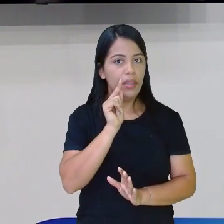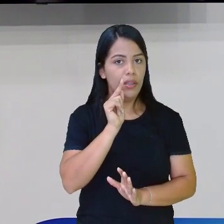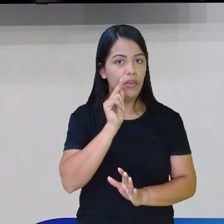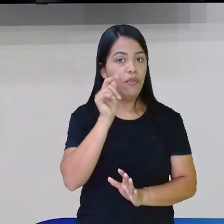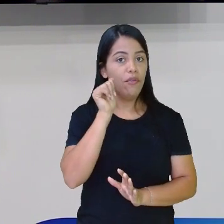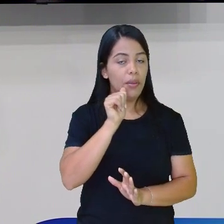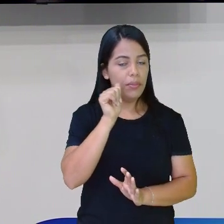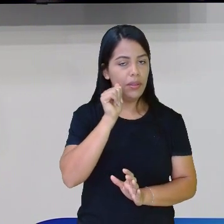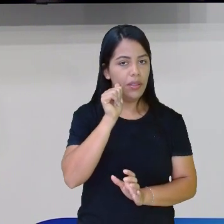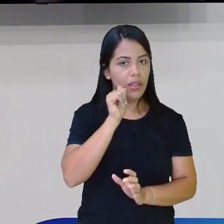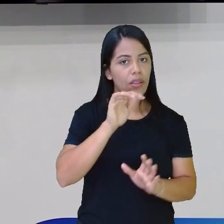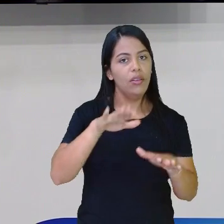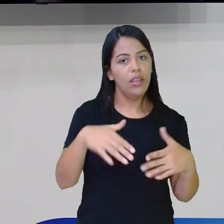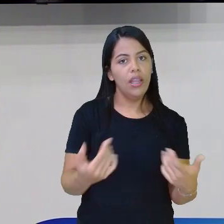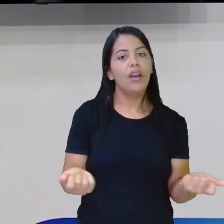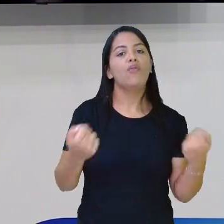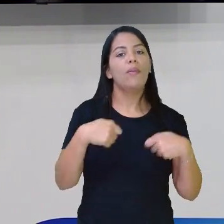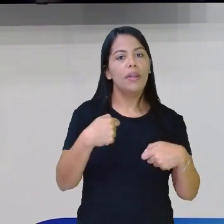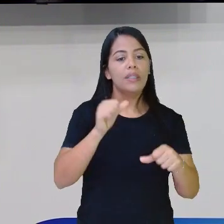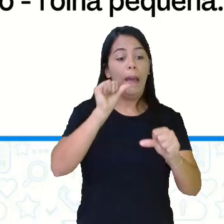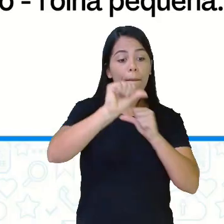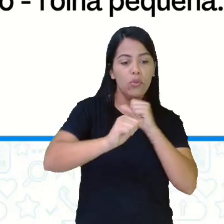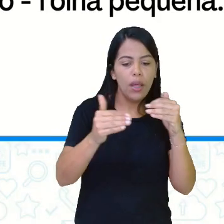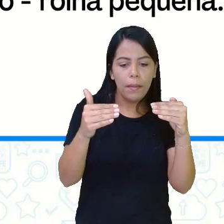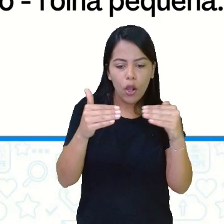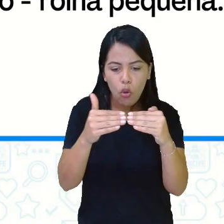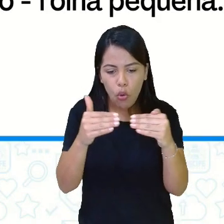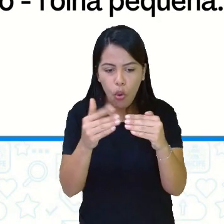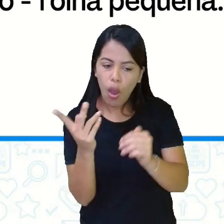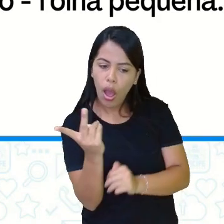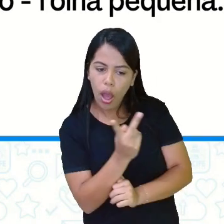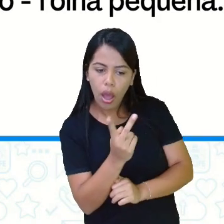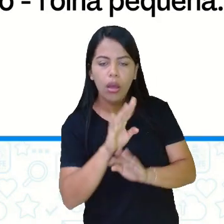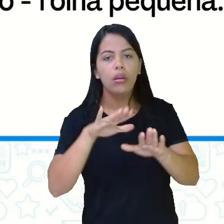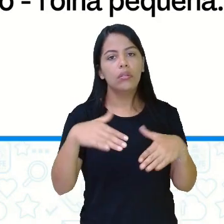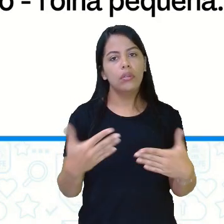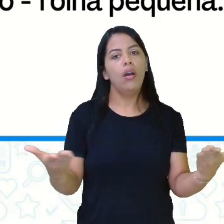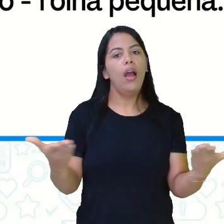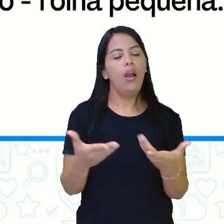No feminino também. Fala bonita, tá?